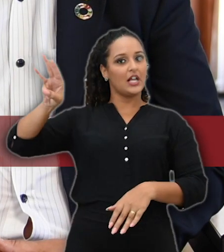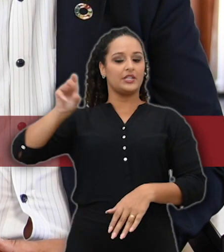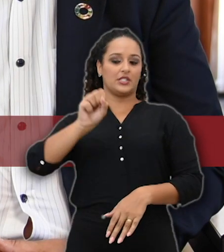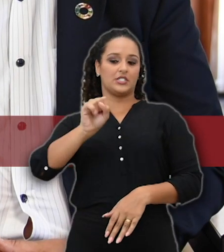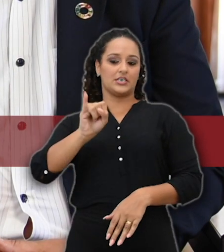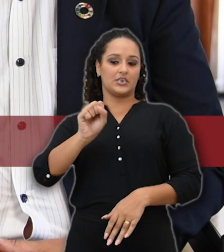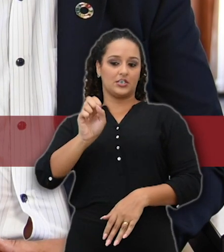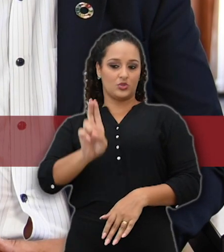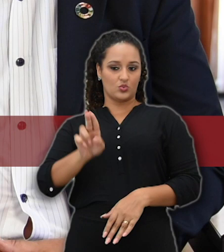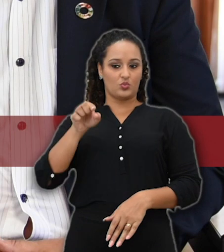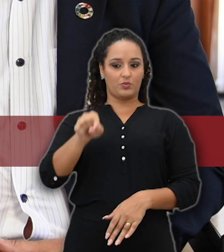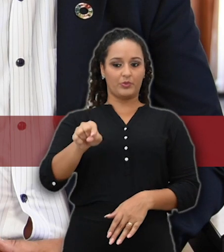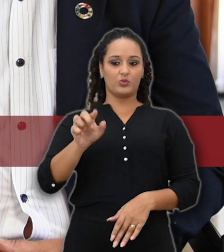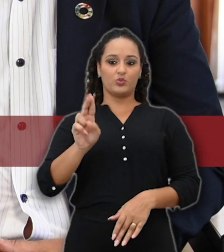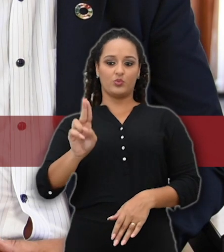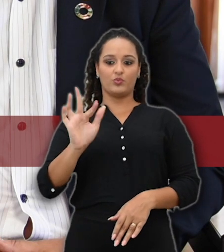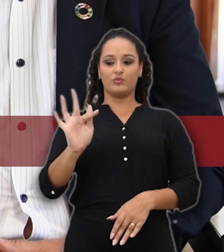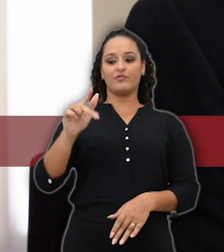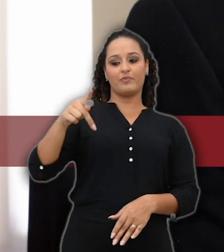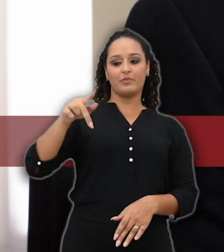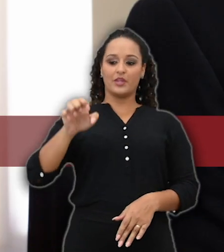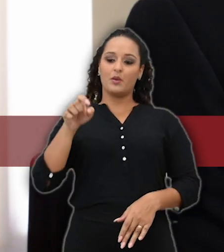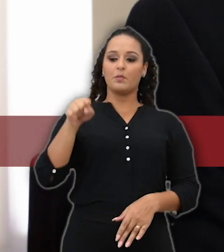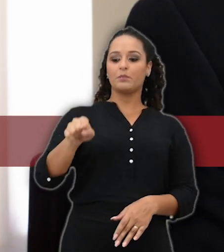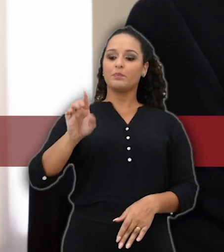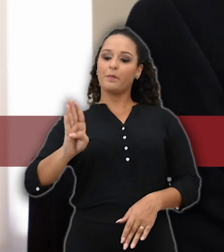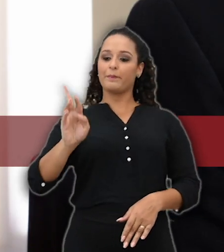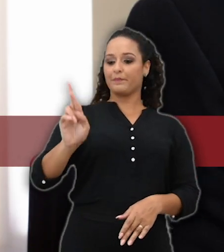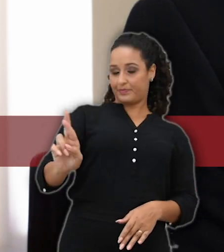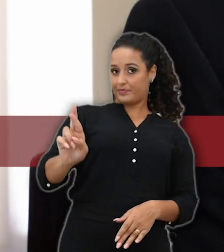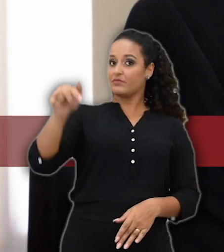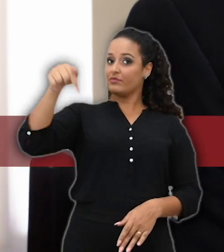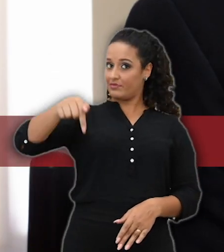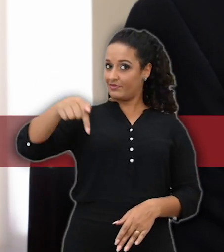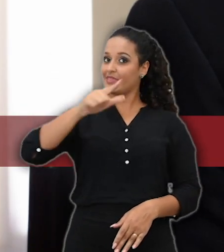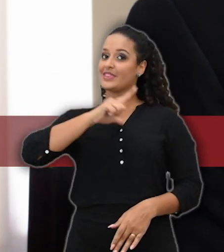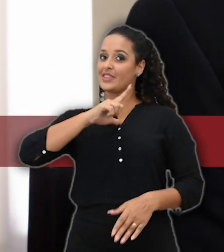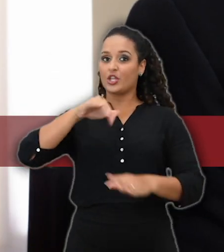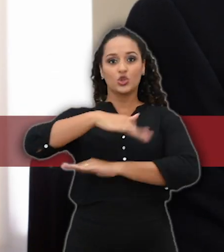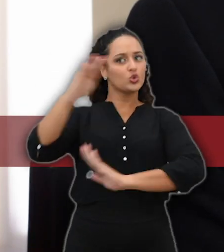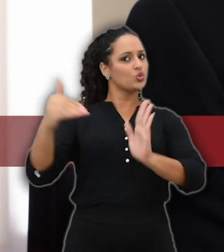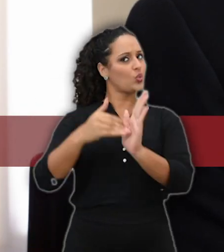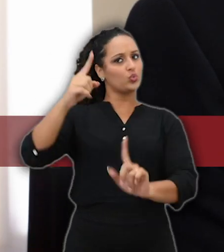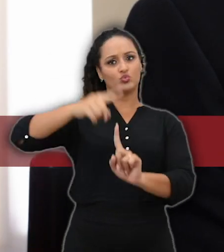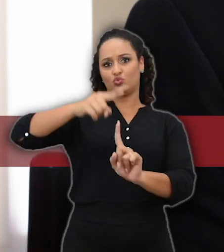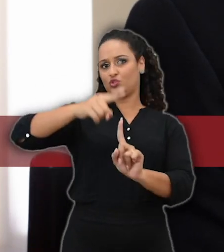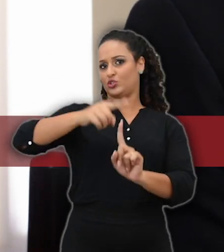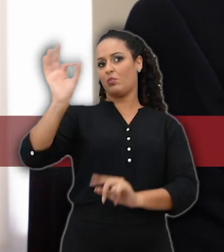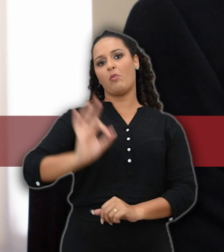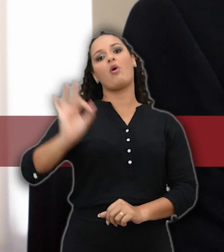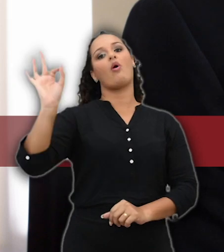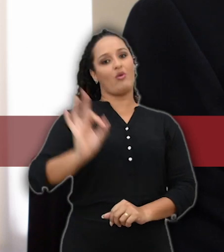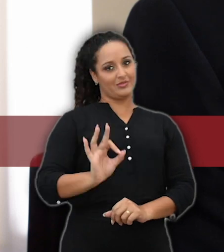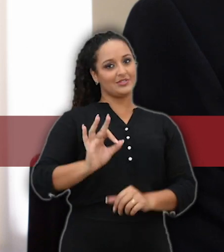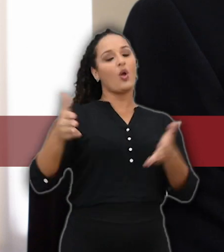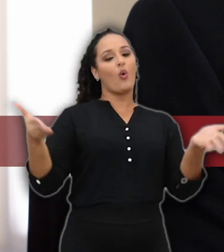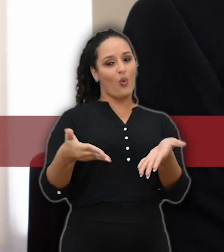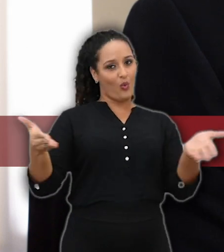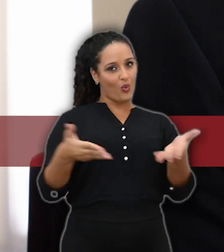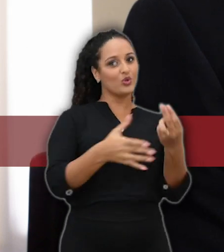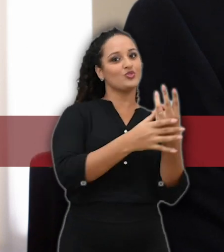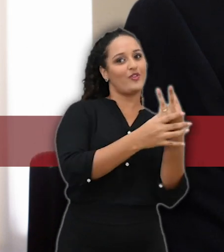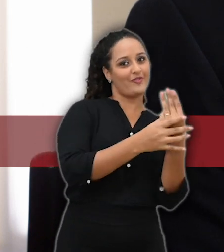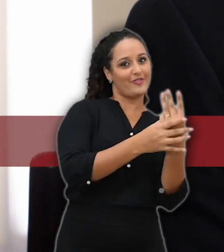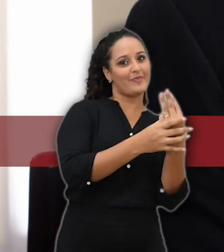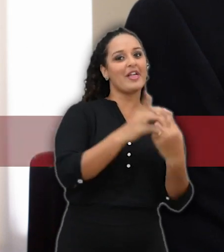que é sisu.ufpe.br, e nesse site estão disponibilizadas todas as modalidades de cota.